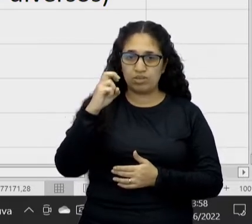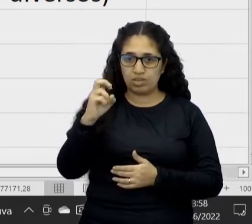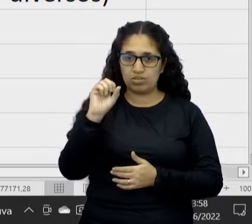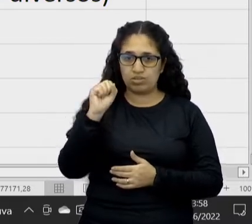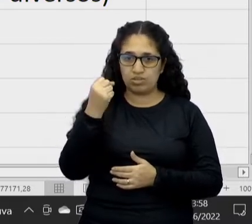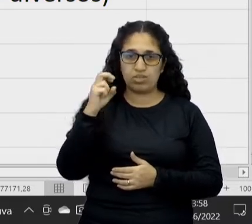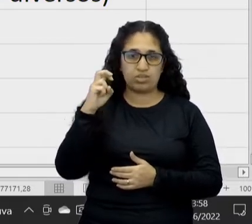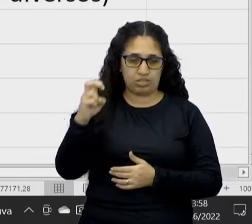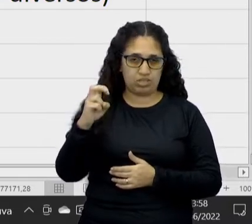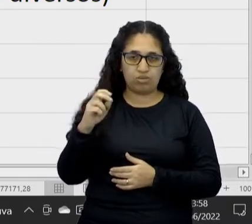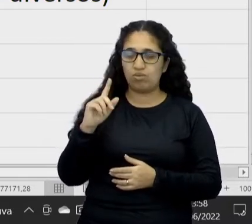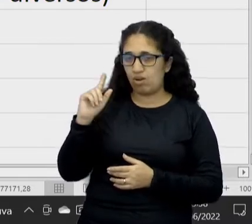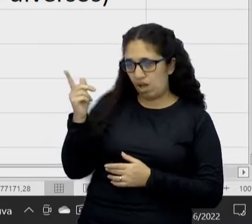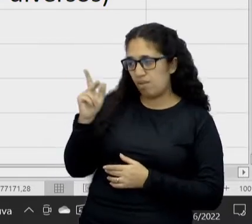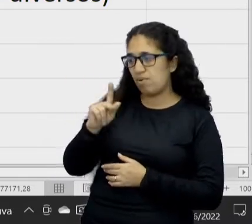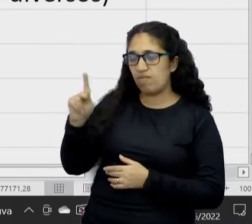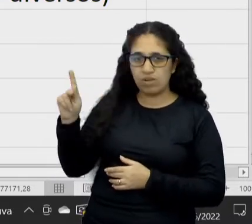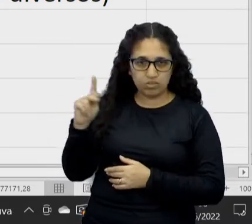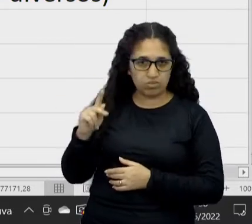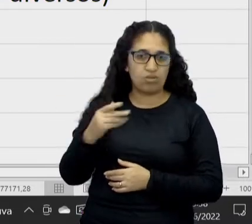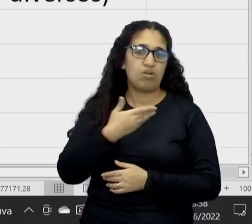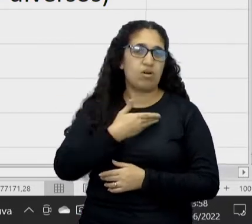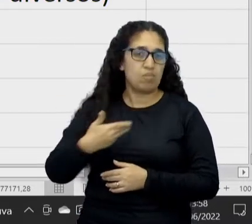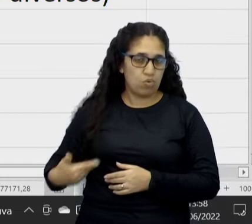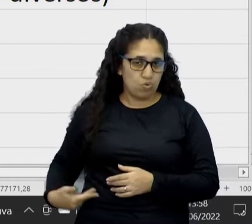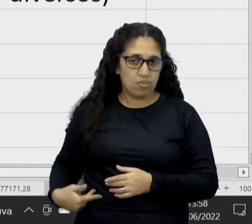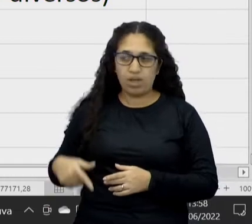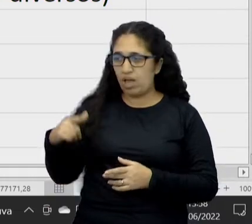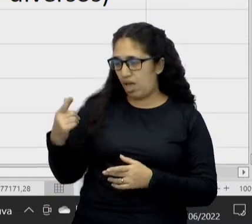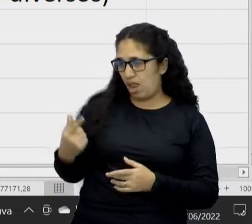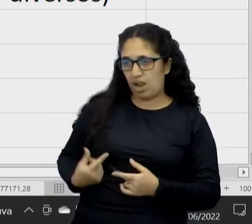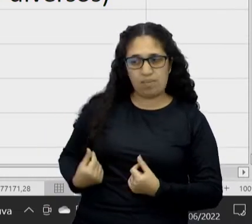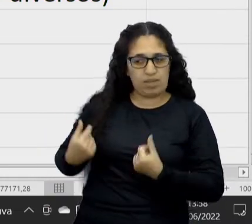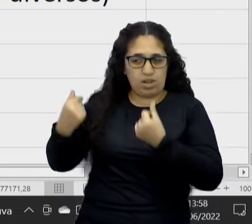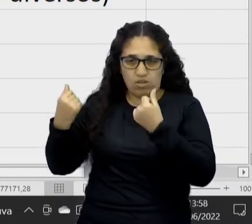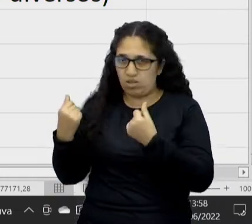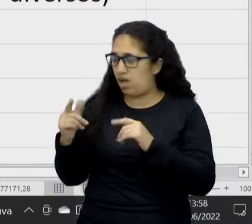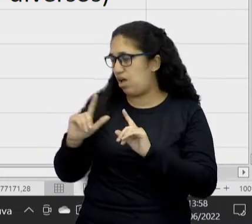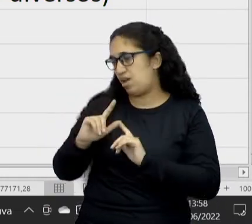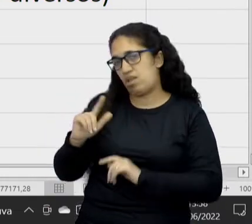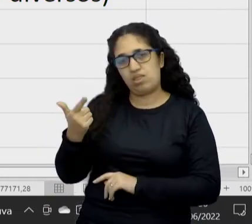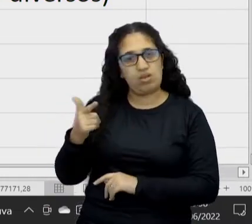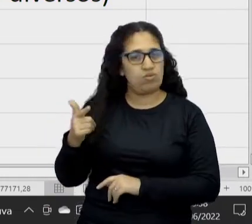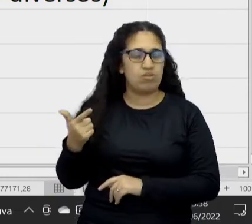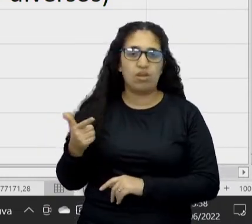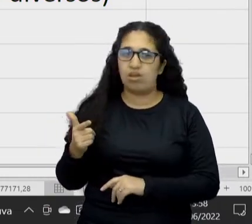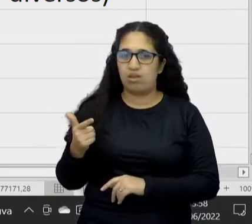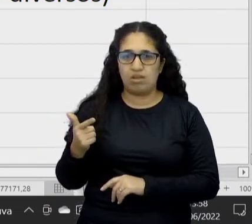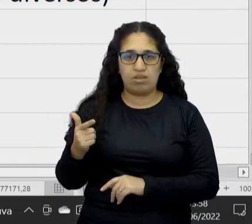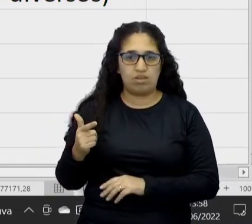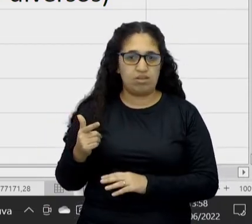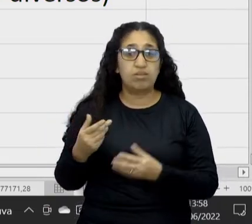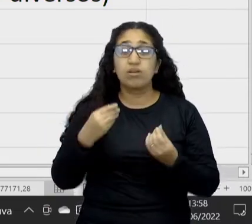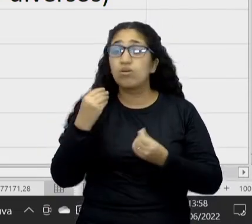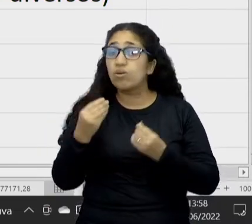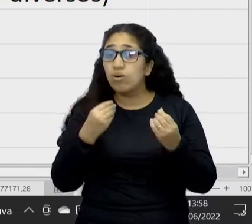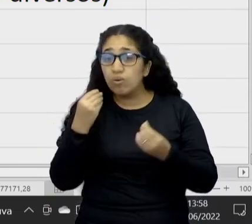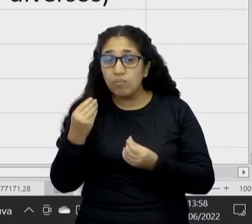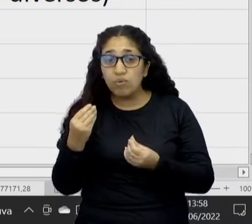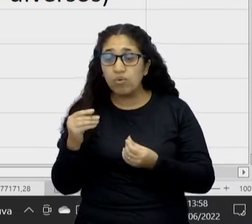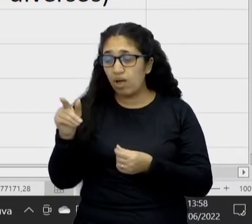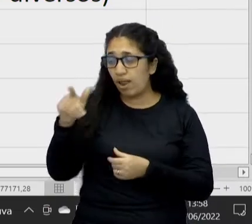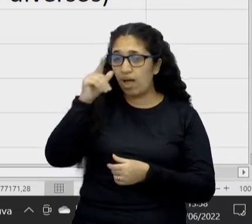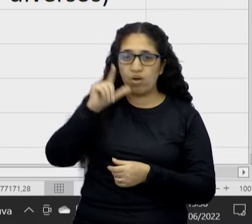pública, não é milionária. Não. Não tem herança, tem herança, não tem herança. Como será que a